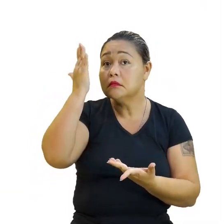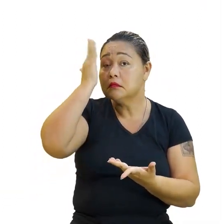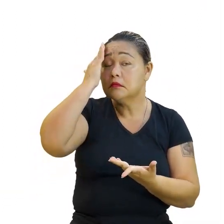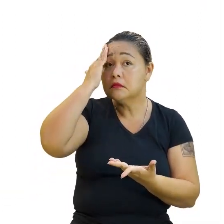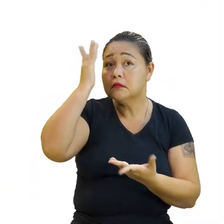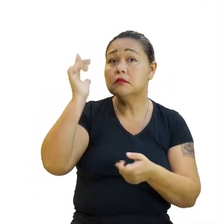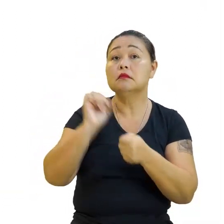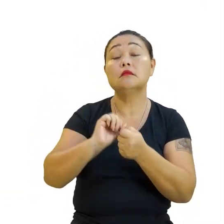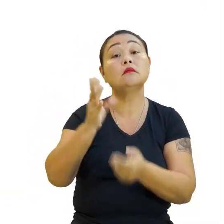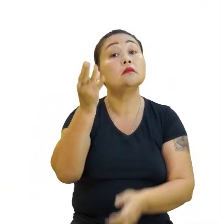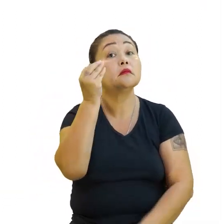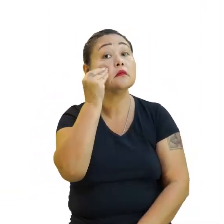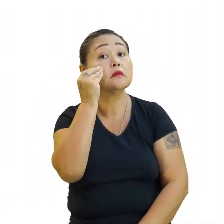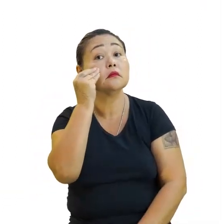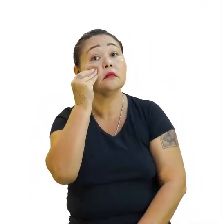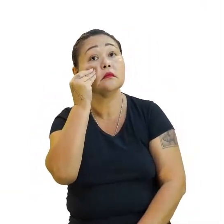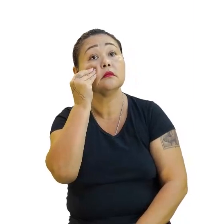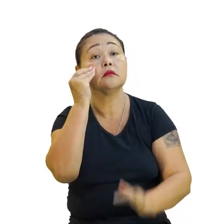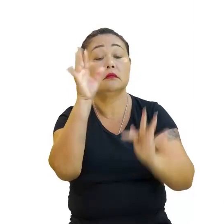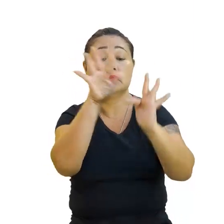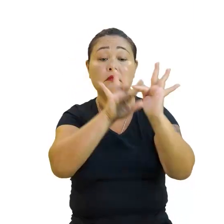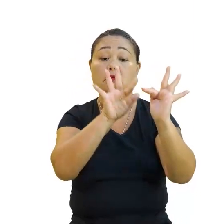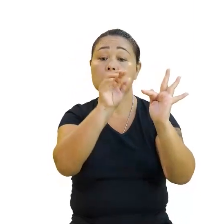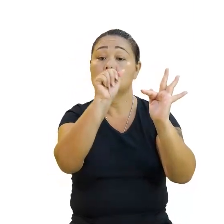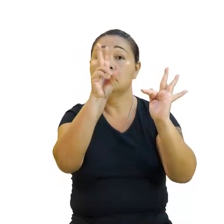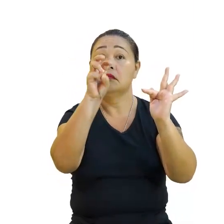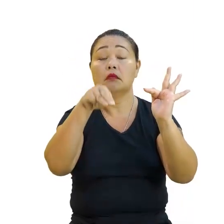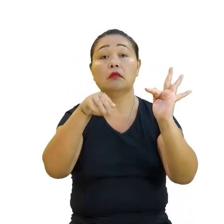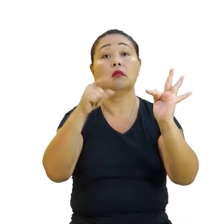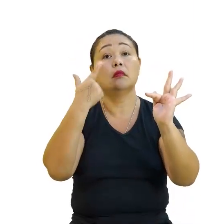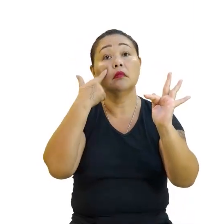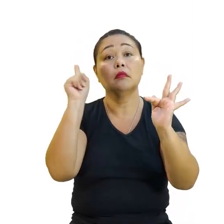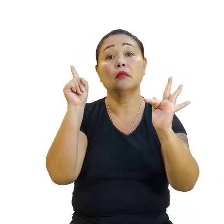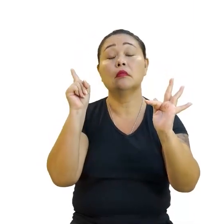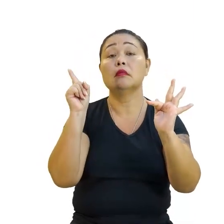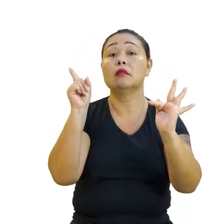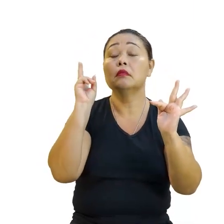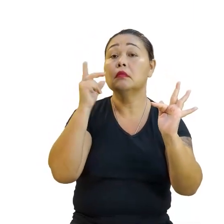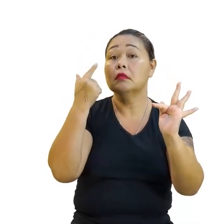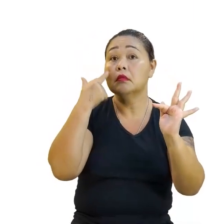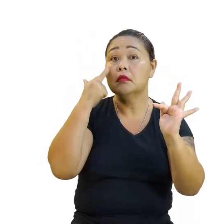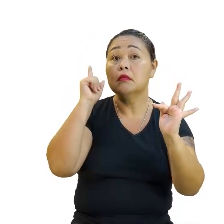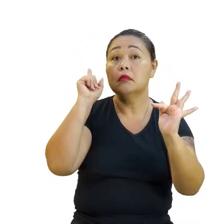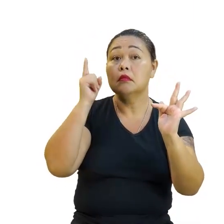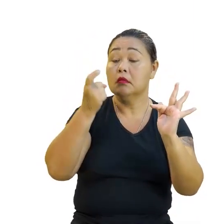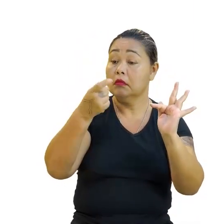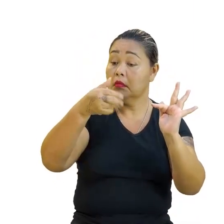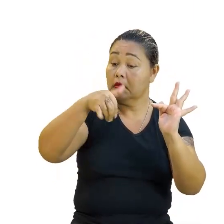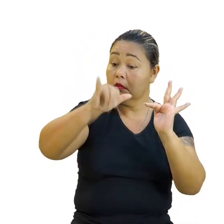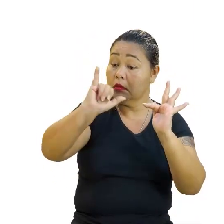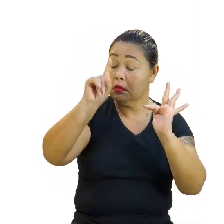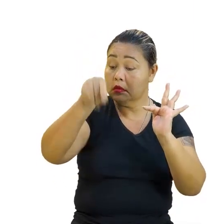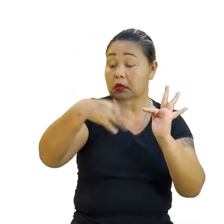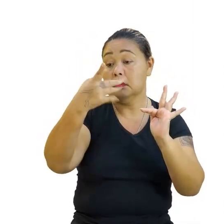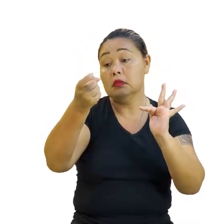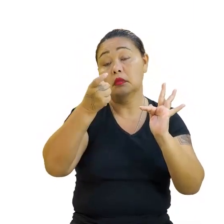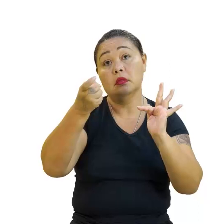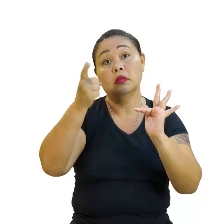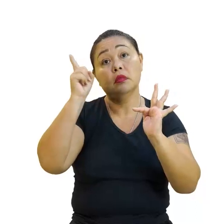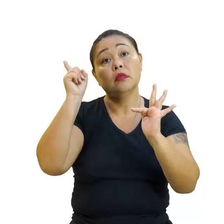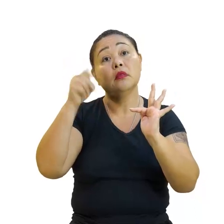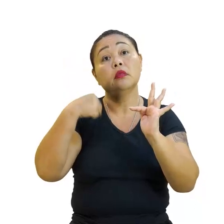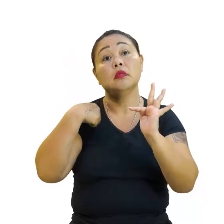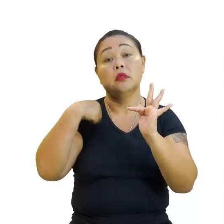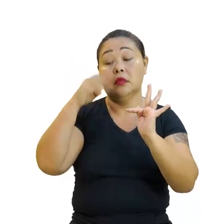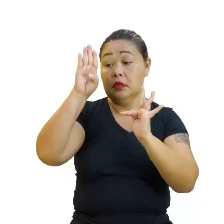verificar os casos da função afim só olhando? Olha lá, por exemplo. exemplo, y igual a 4x, nesse caso, o meu